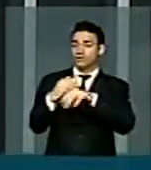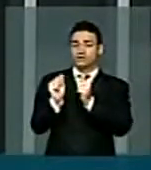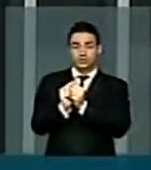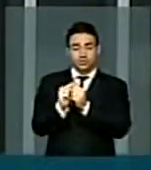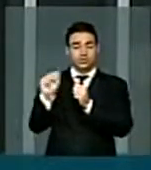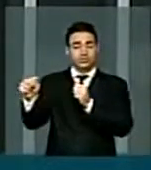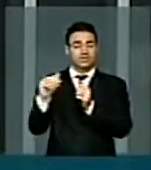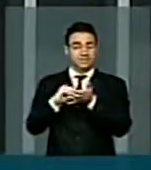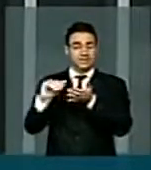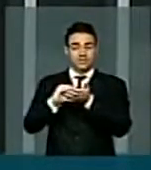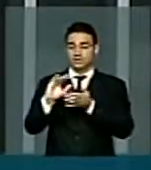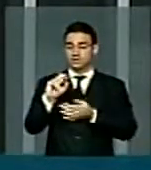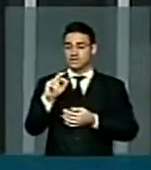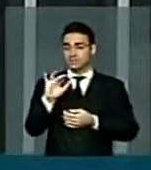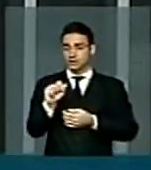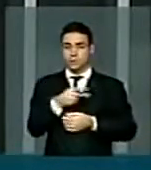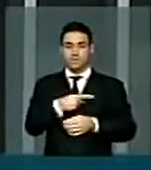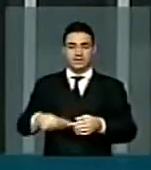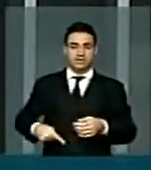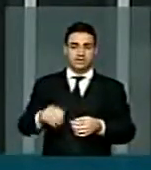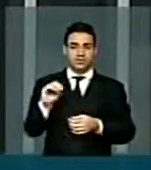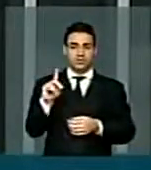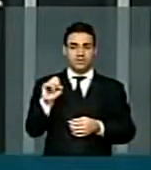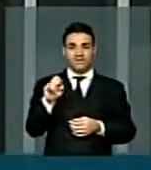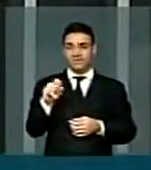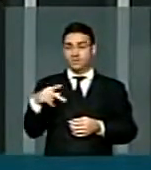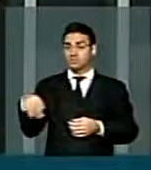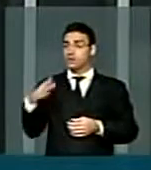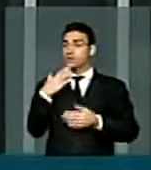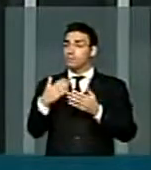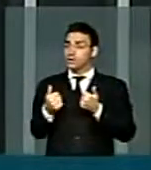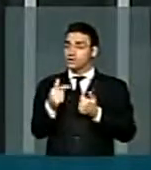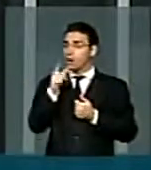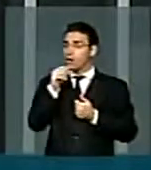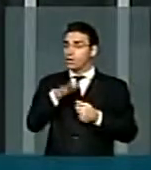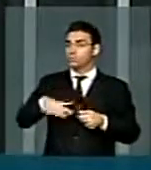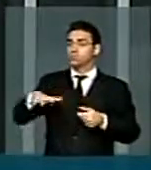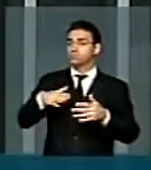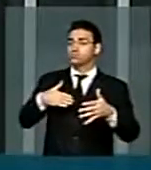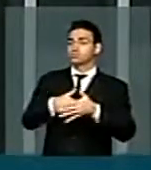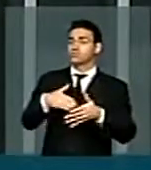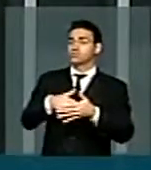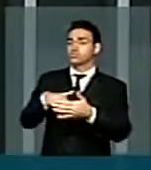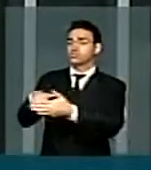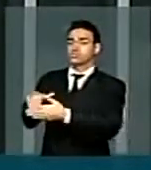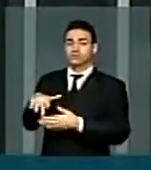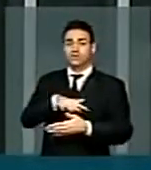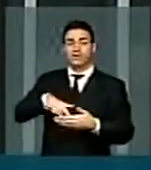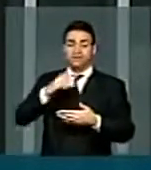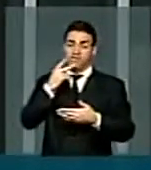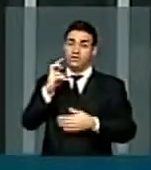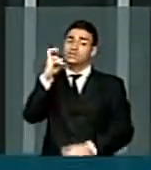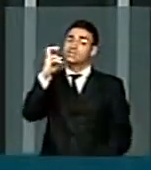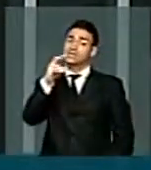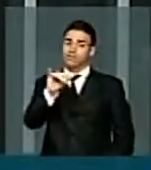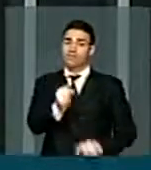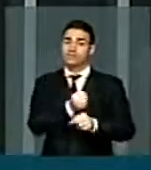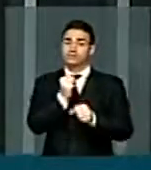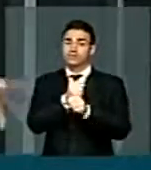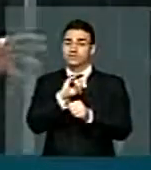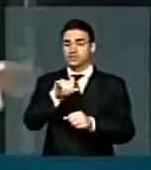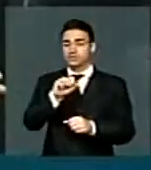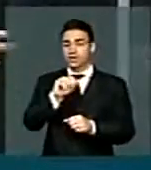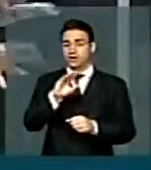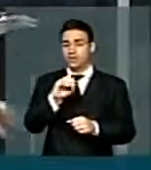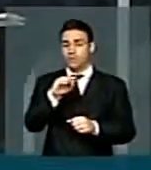com o presidente da Codevas, cobrando as cinco barragens que ficou prometida para ser feita em Jacobina.